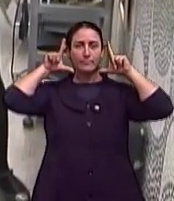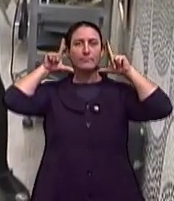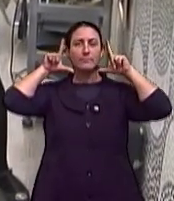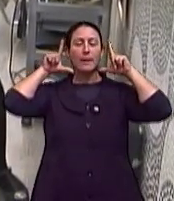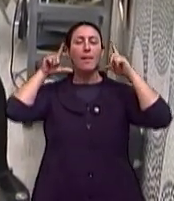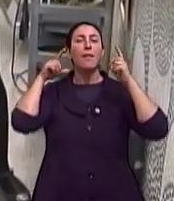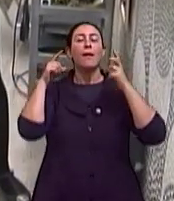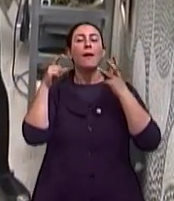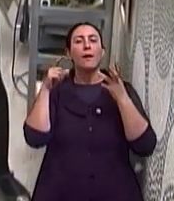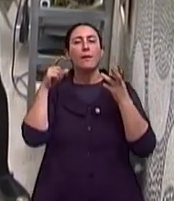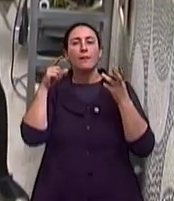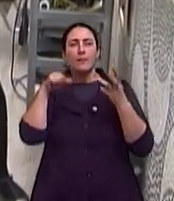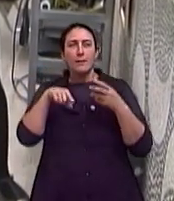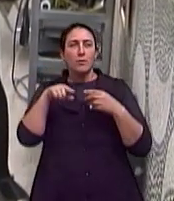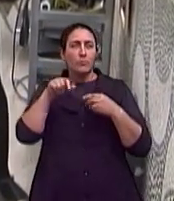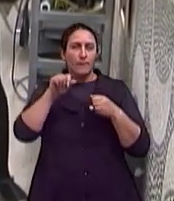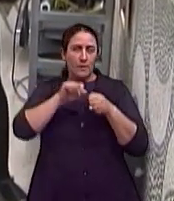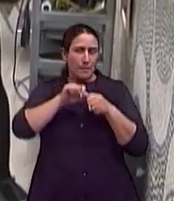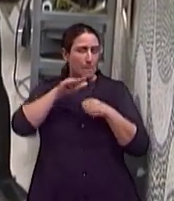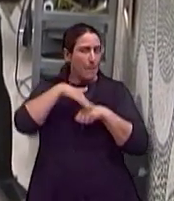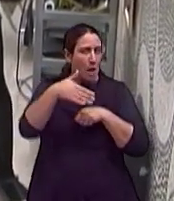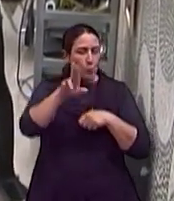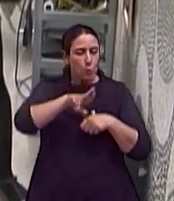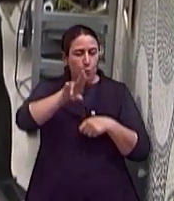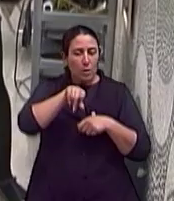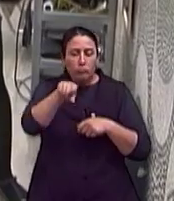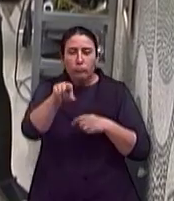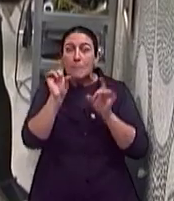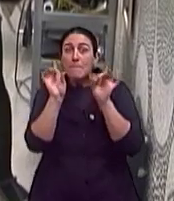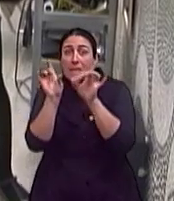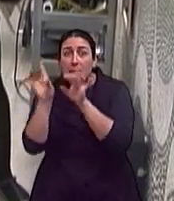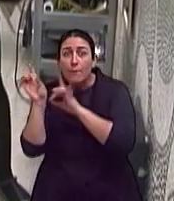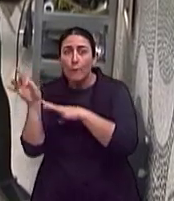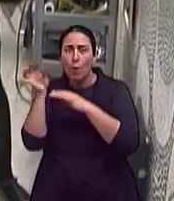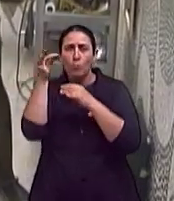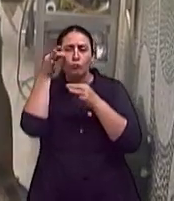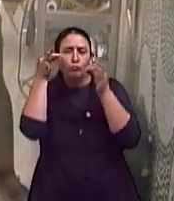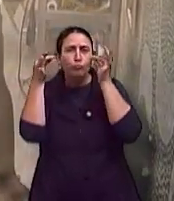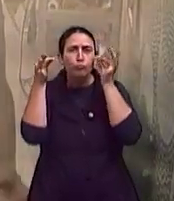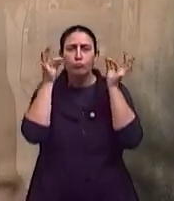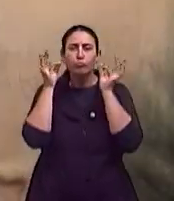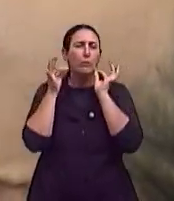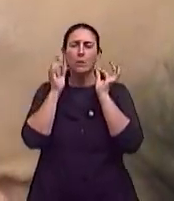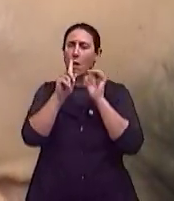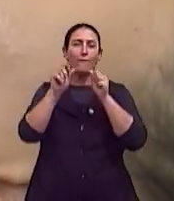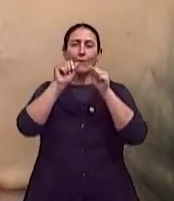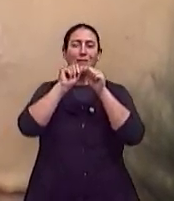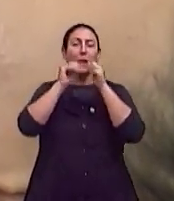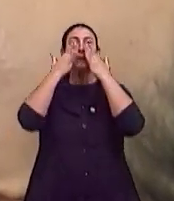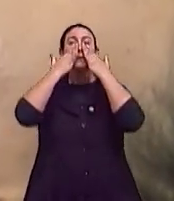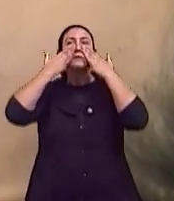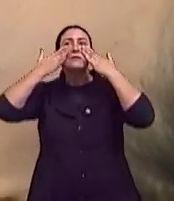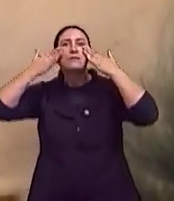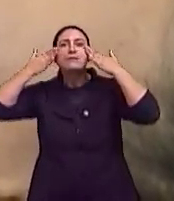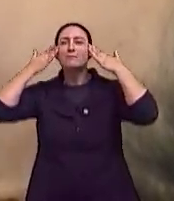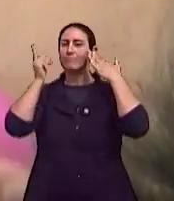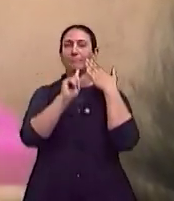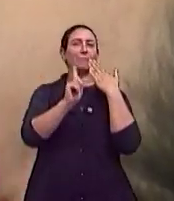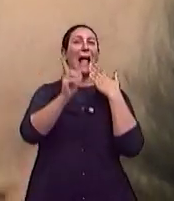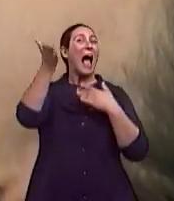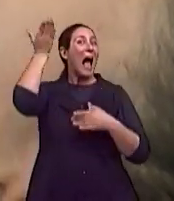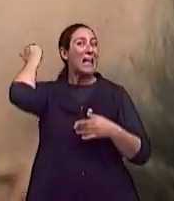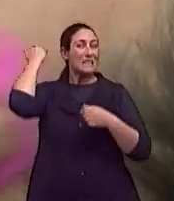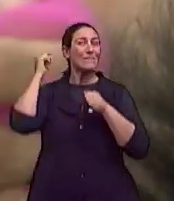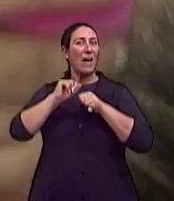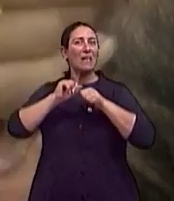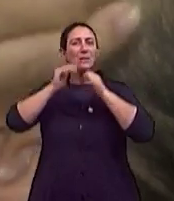trabalha mais com aplicações desses produtos específicos e não arrastando mais a maquiagem, como a gente geralmente tá